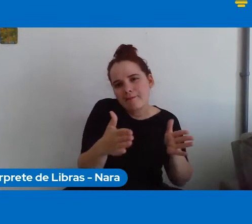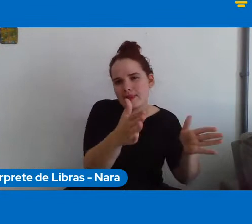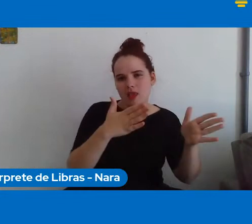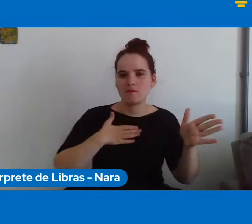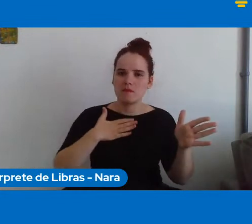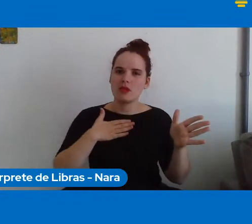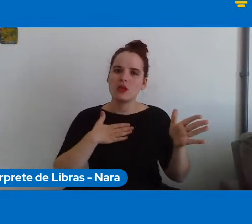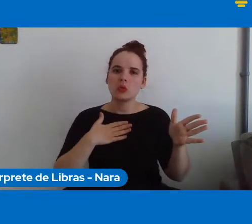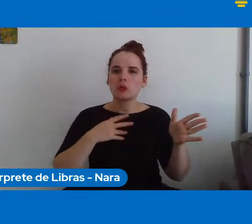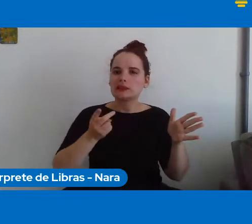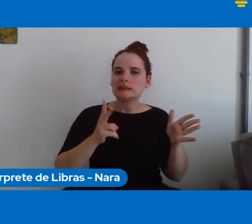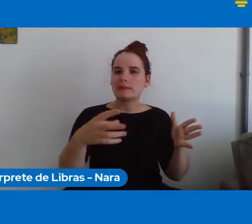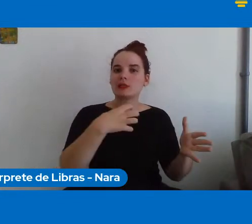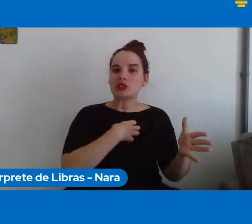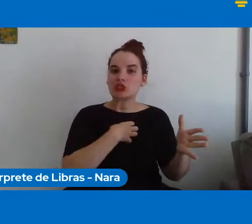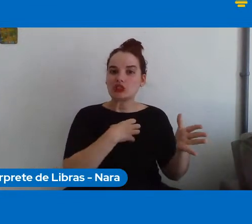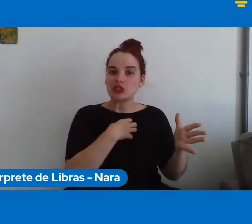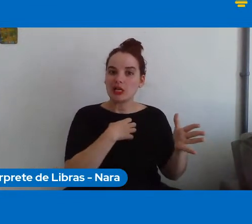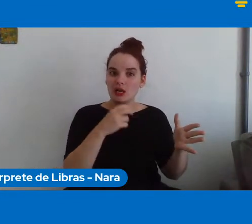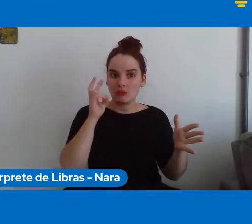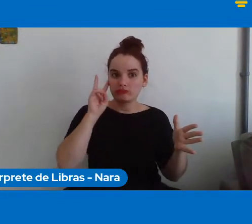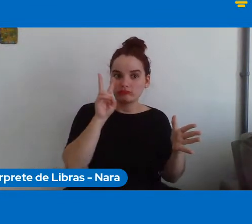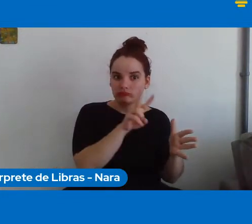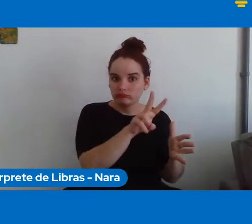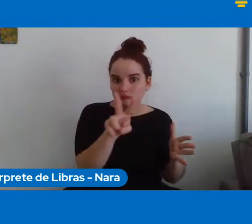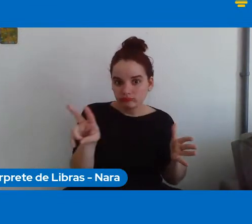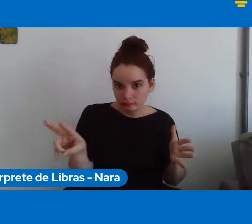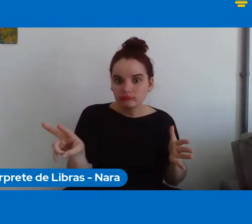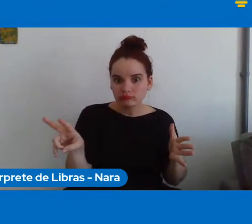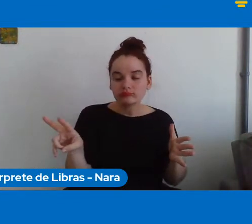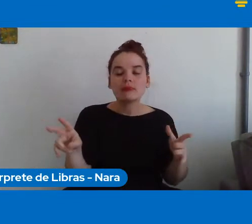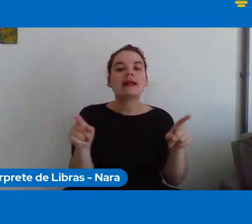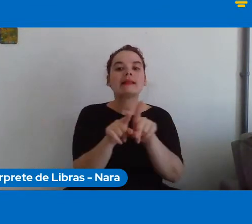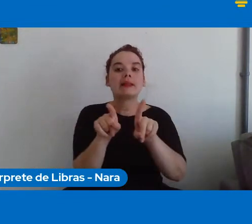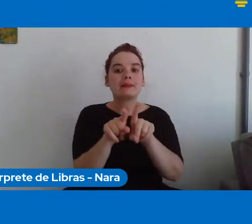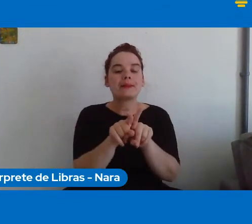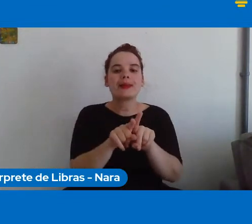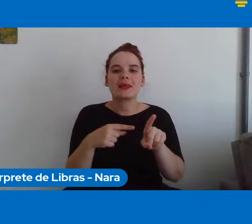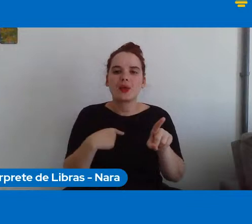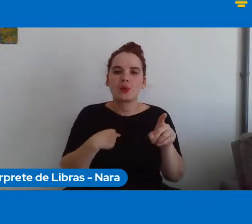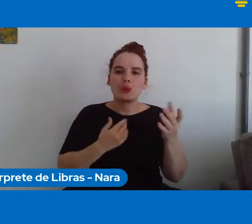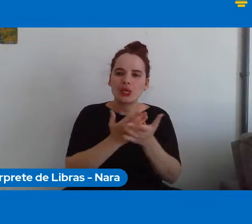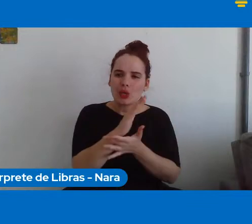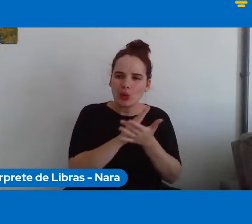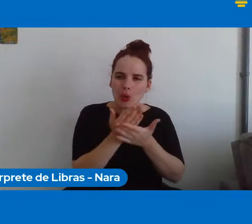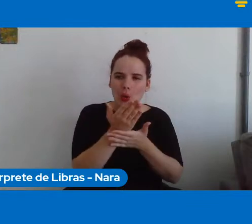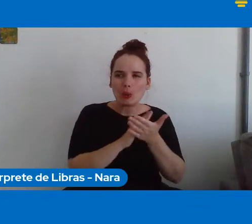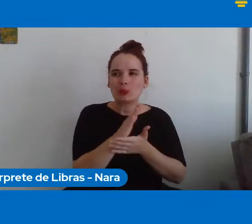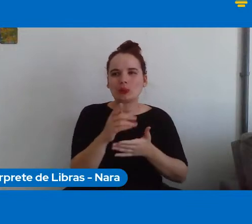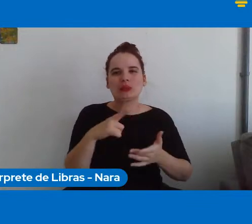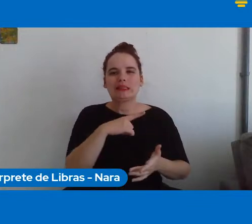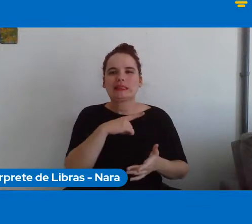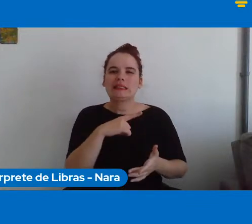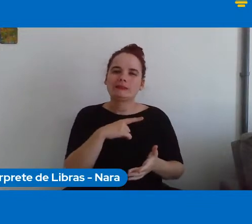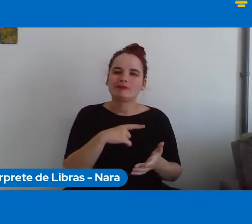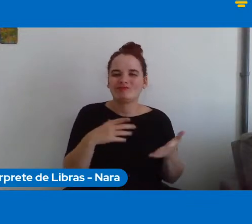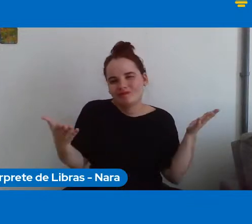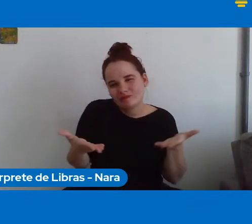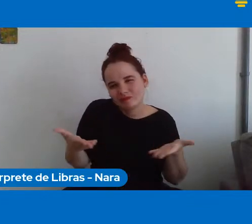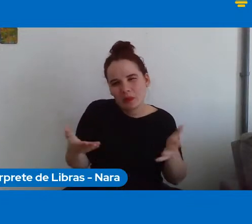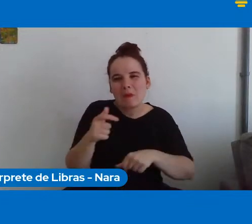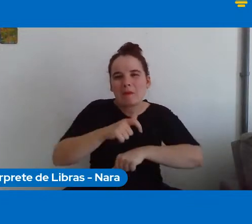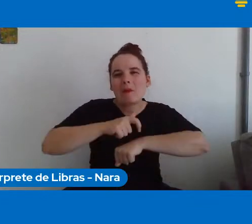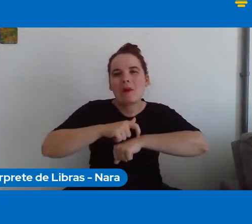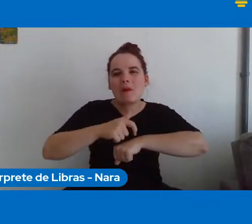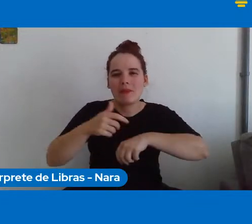e levantar alguns incômodos que eu tenho enfrentado, porque eu acho que nesse momento que a gente vive, especialmente